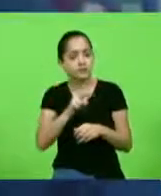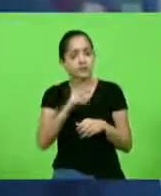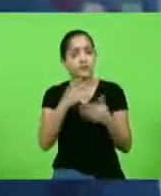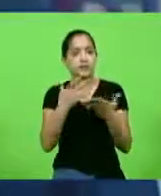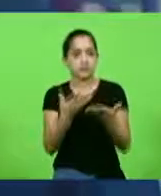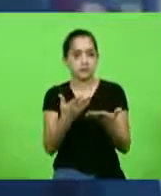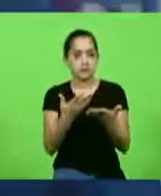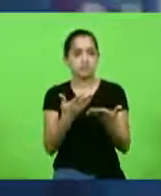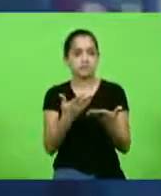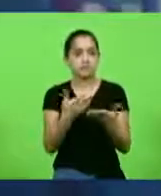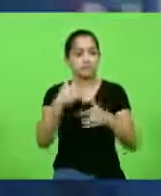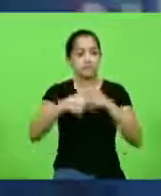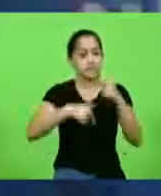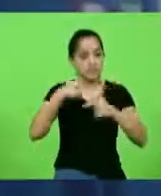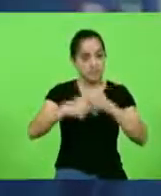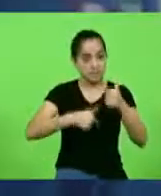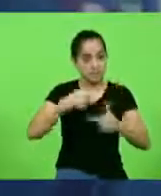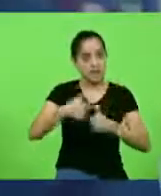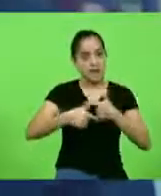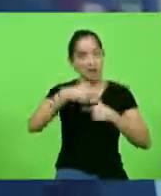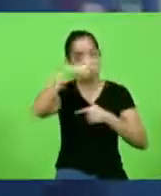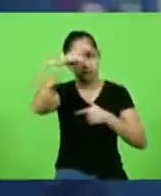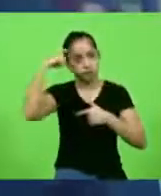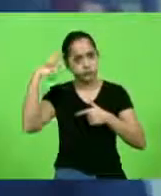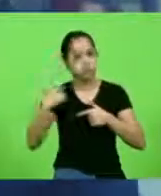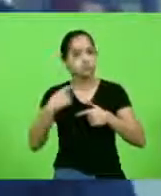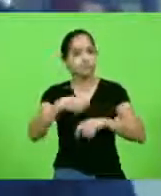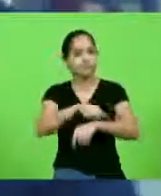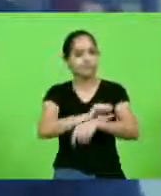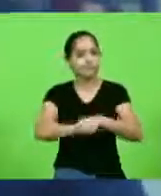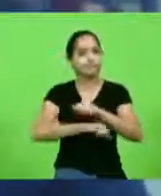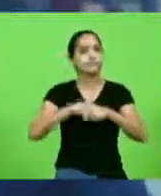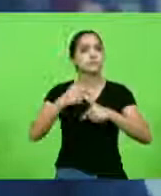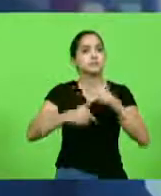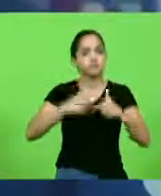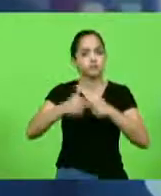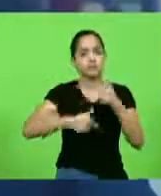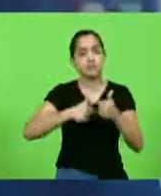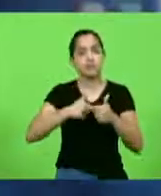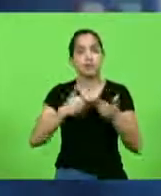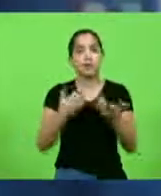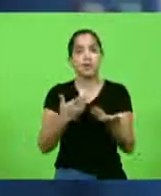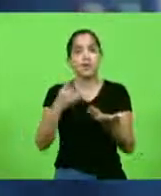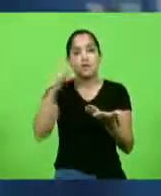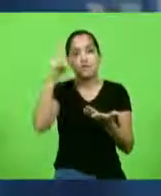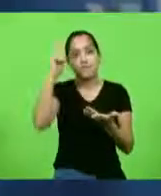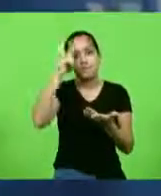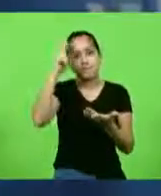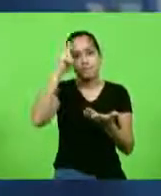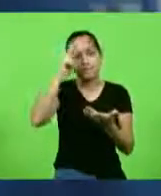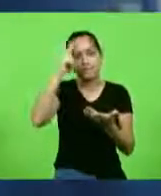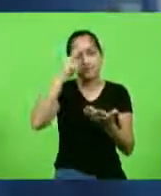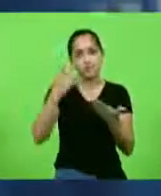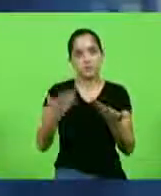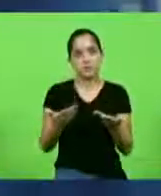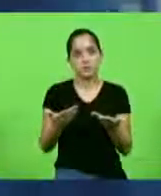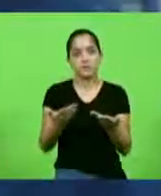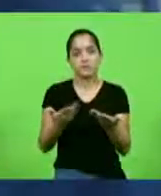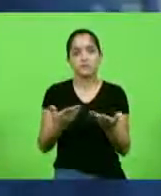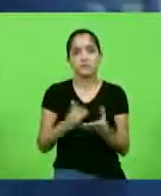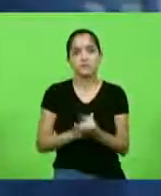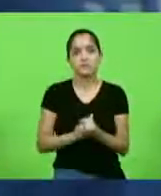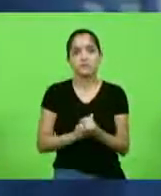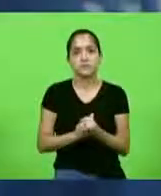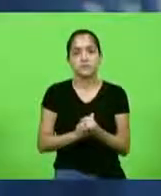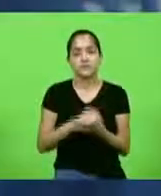com o trabalho, o suor e sangue de muita gente. Memória Viva, que